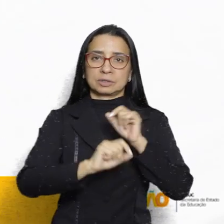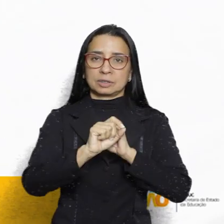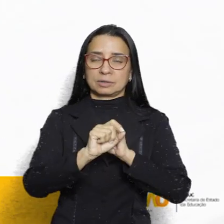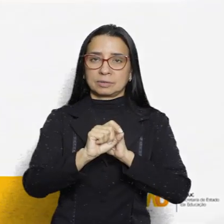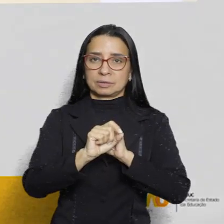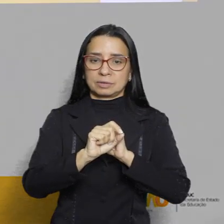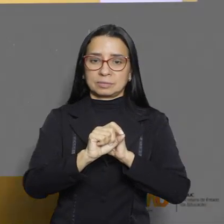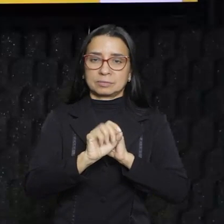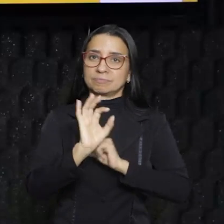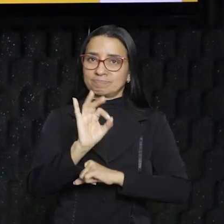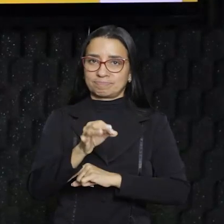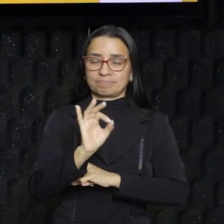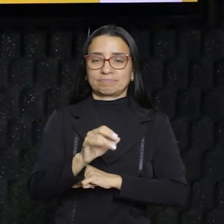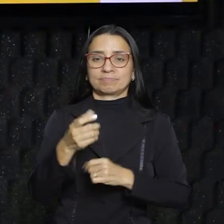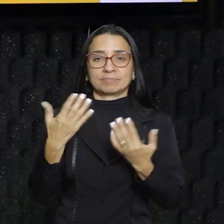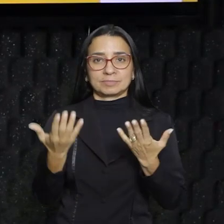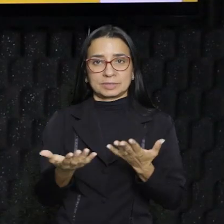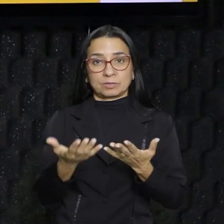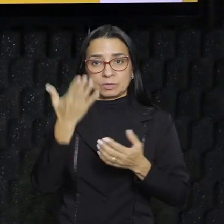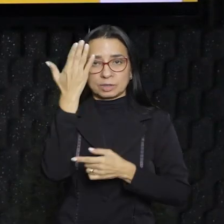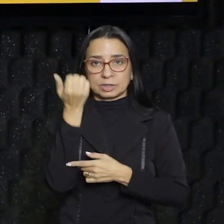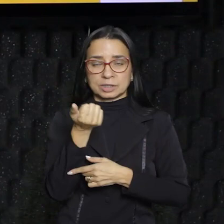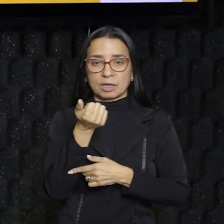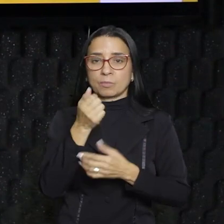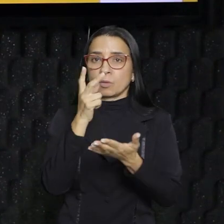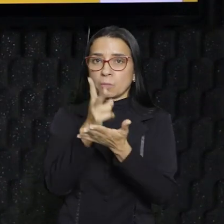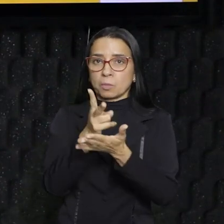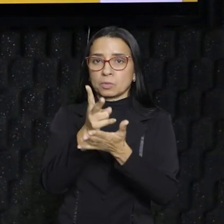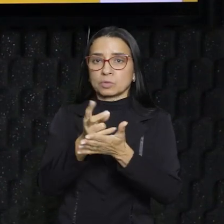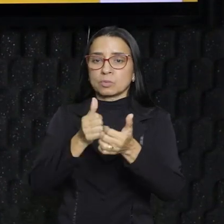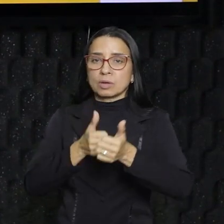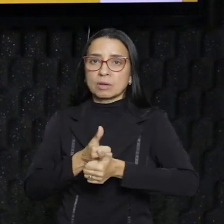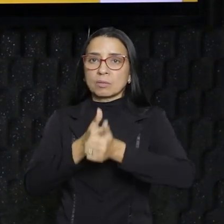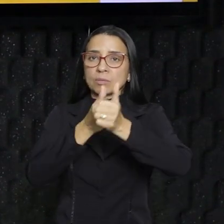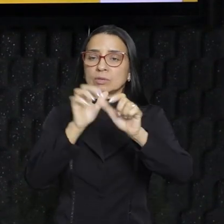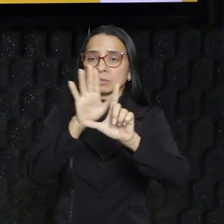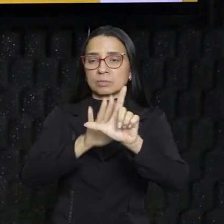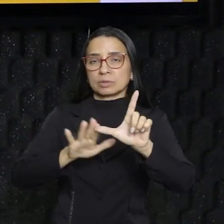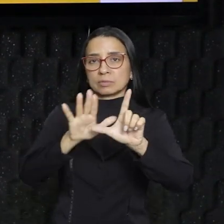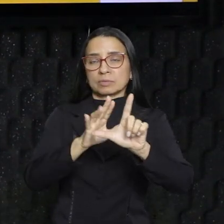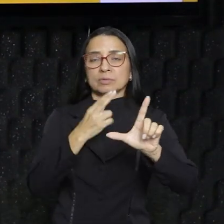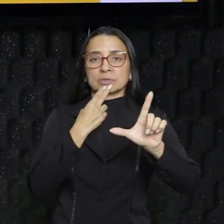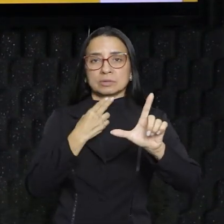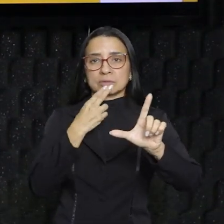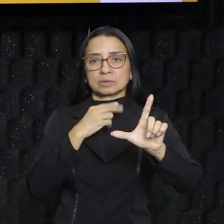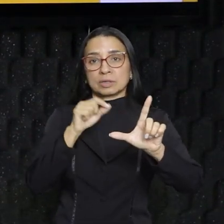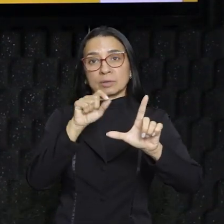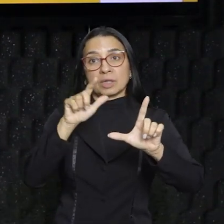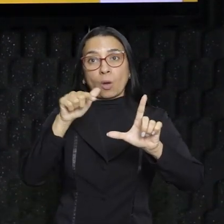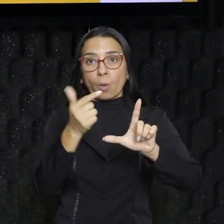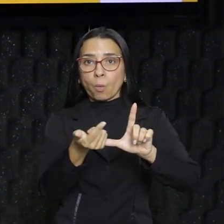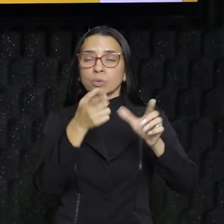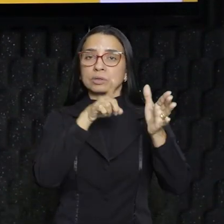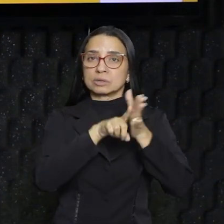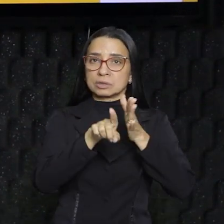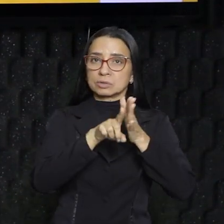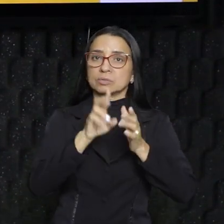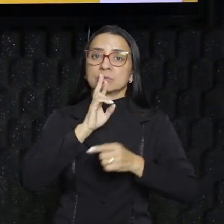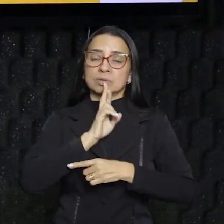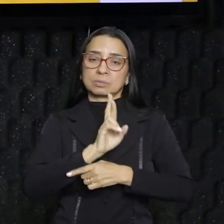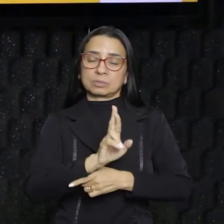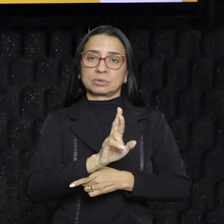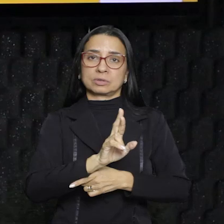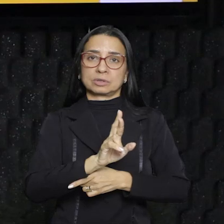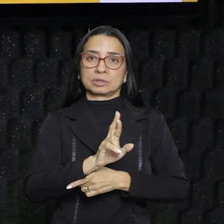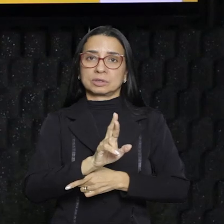garoto. Tá certo? Então, tu já sabe, continua acompanhando a plataforma Gonçalves Dias para essa e outras resoluções de